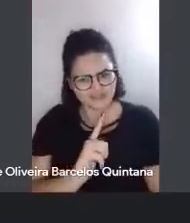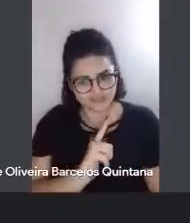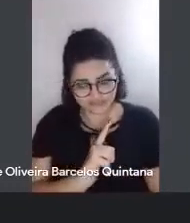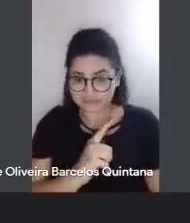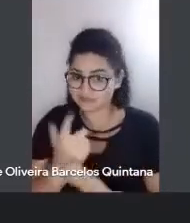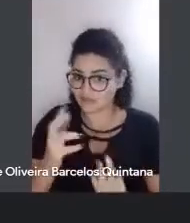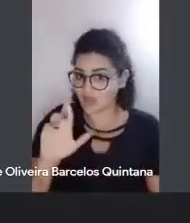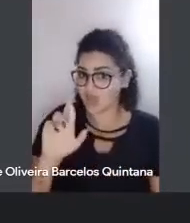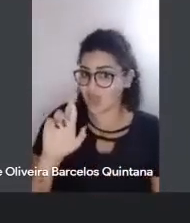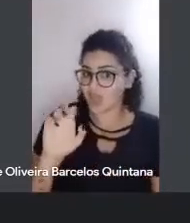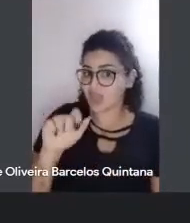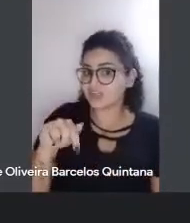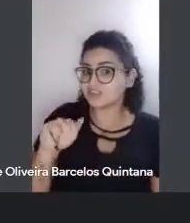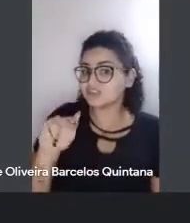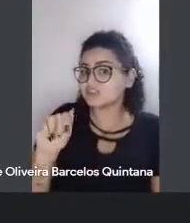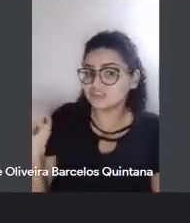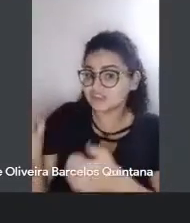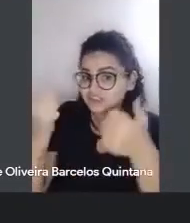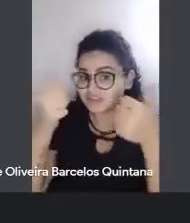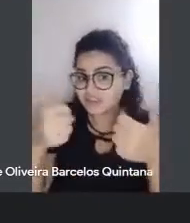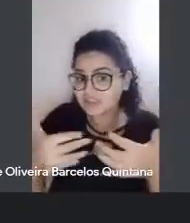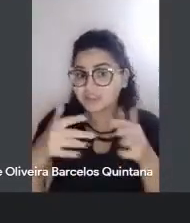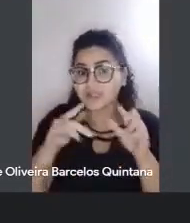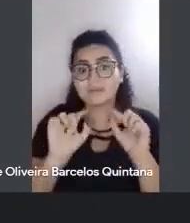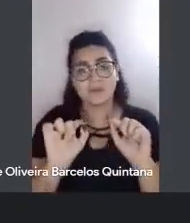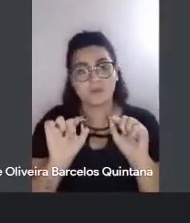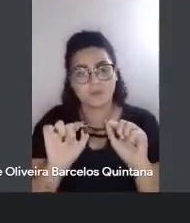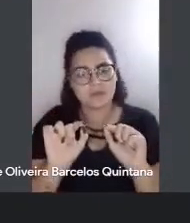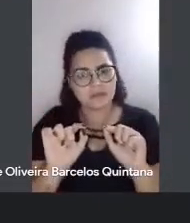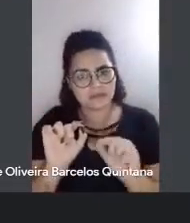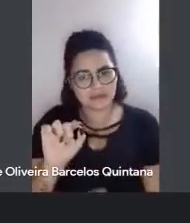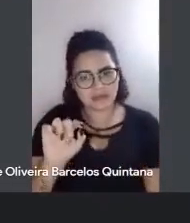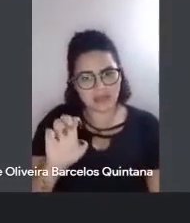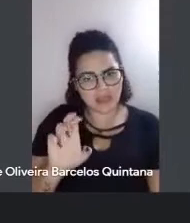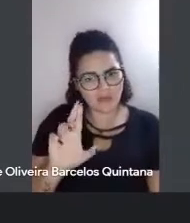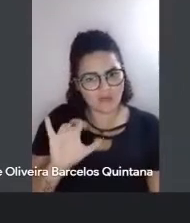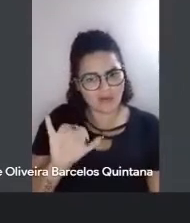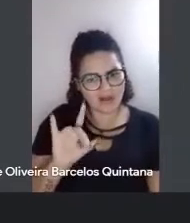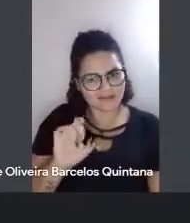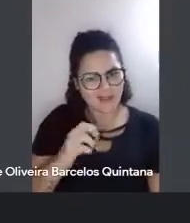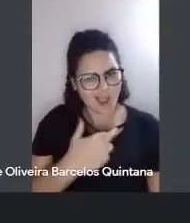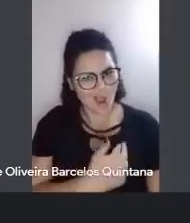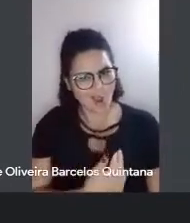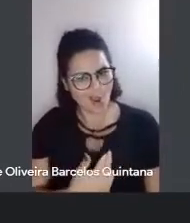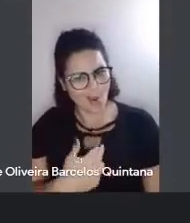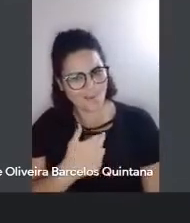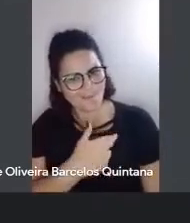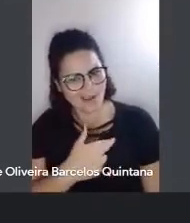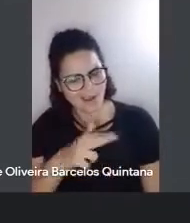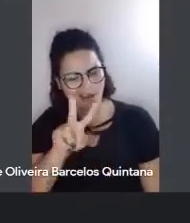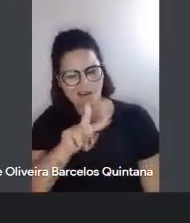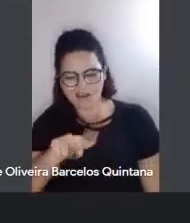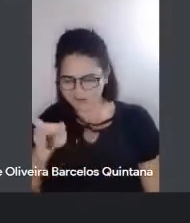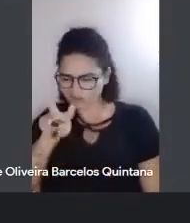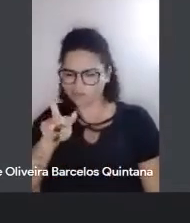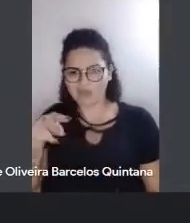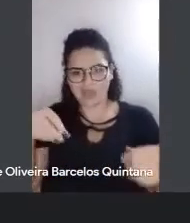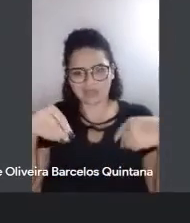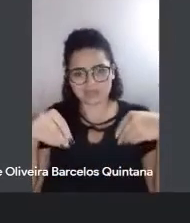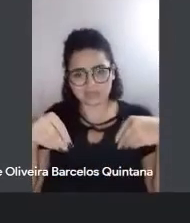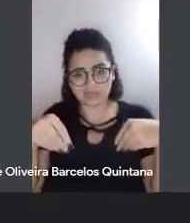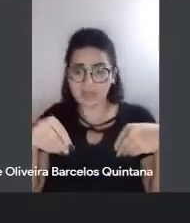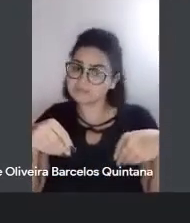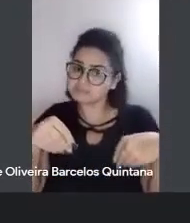poderia falar isso, você mencionou assim, ao Euclides, em alguns momentos, ele é romântico na visão da terra, não sei, o sertão é um paraíso,